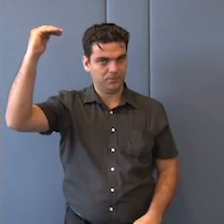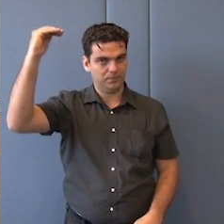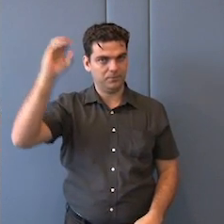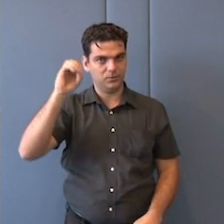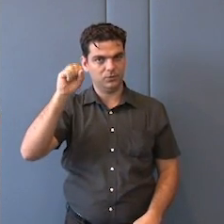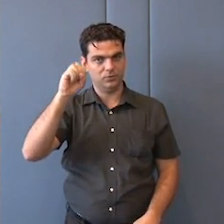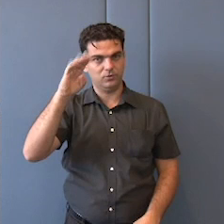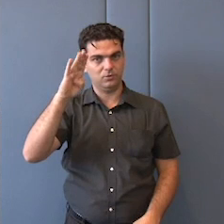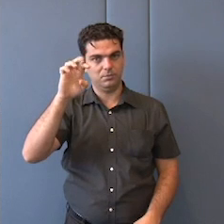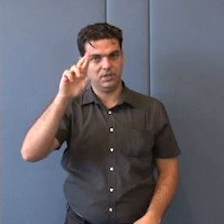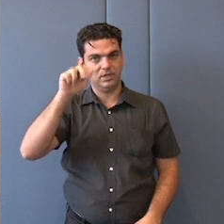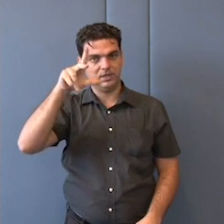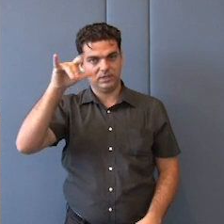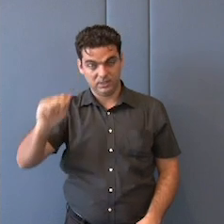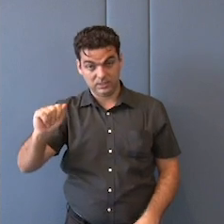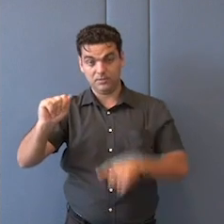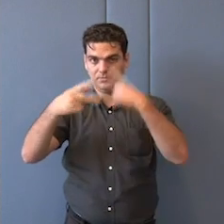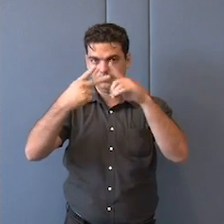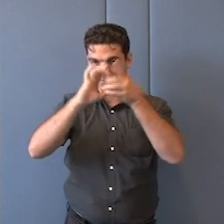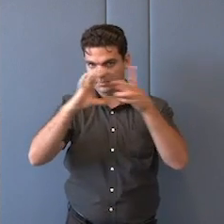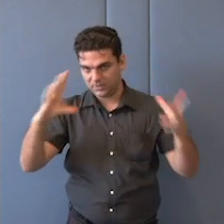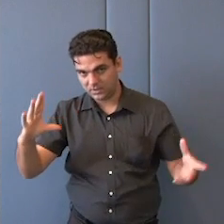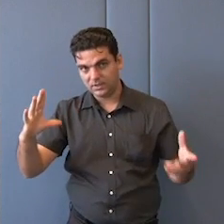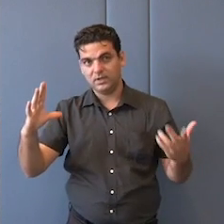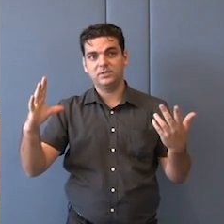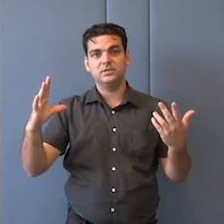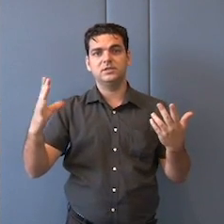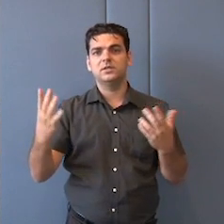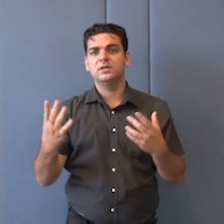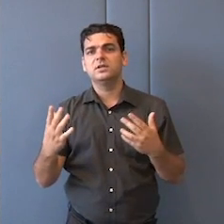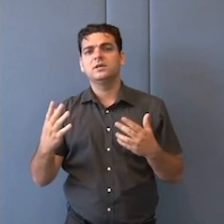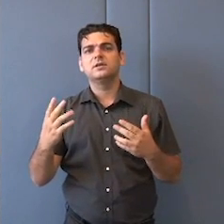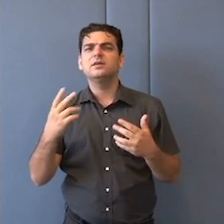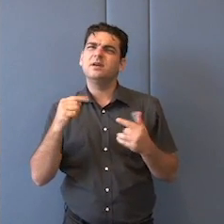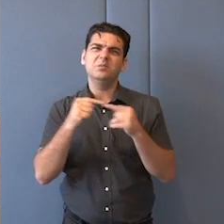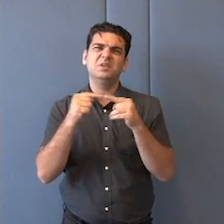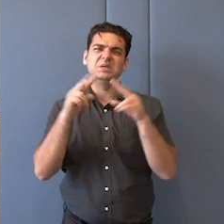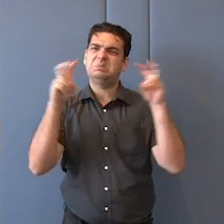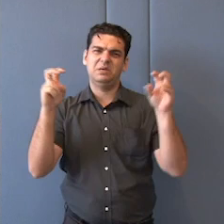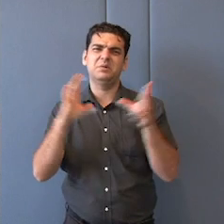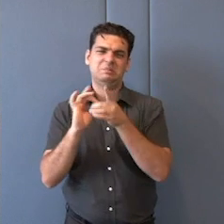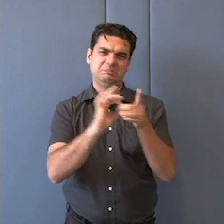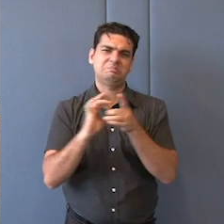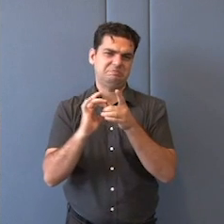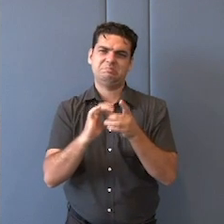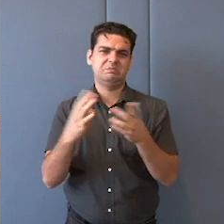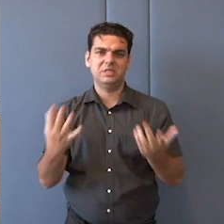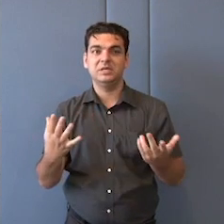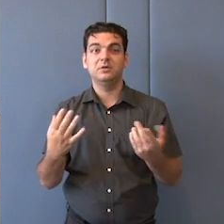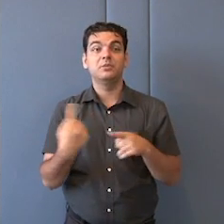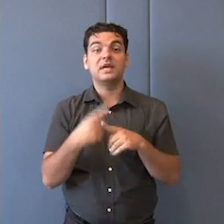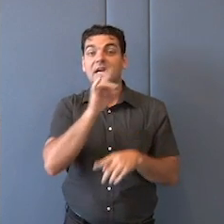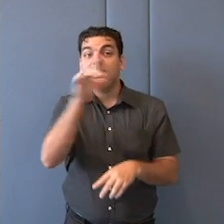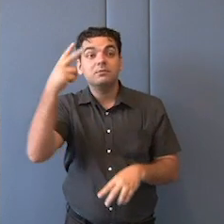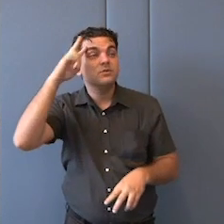a questão da liberdade, a independência está nesse universo semântico e sentimental da